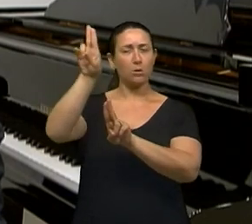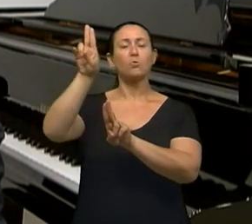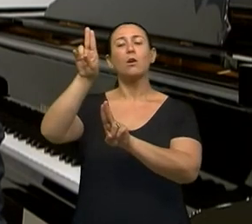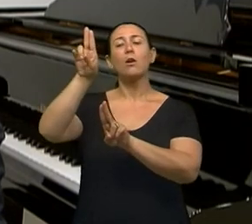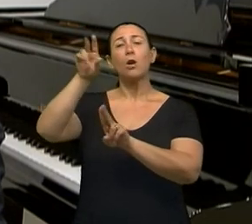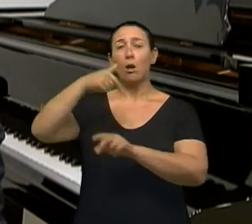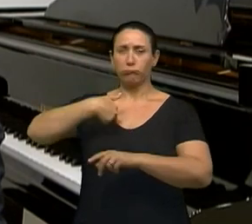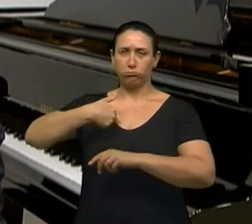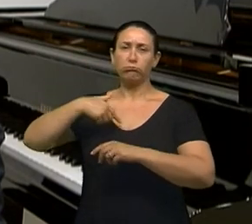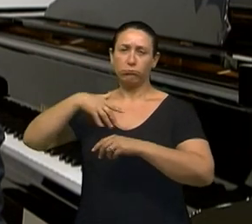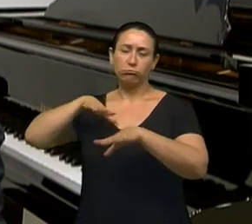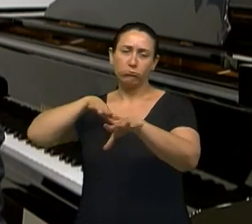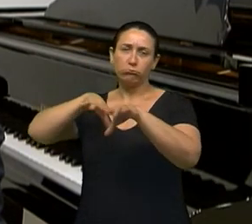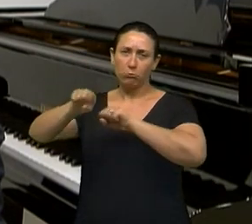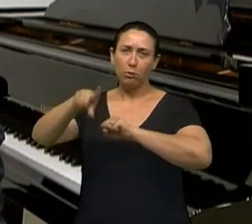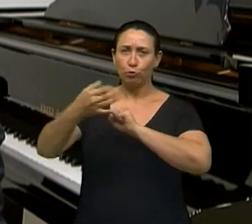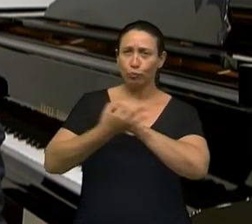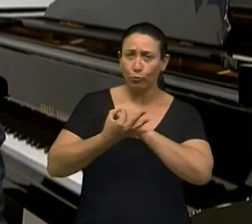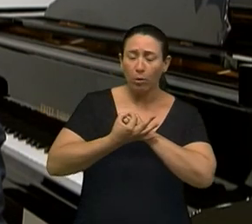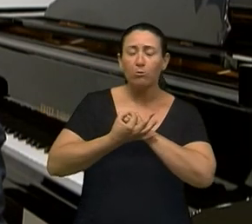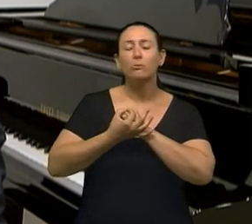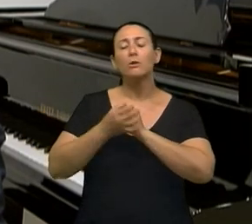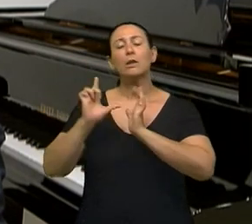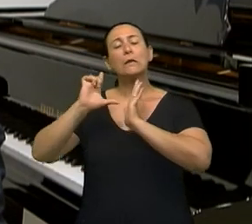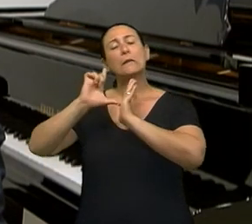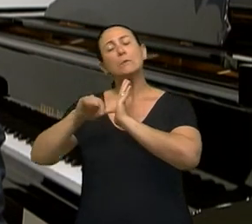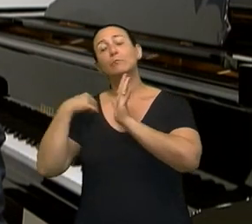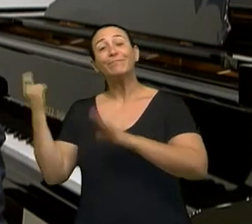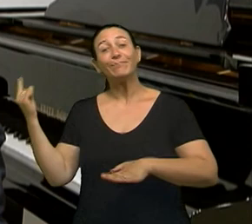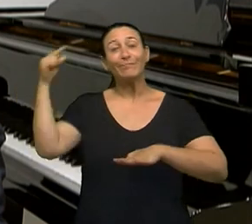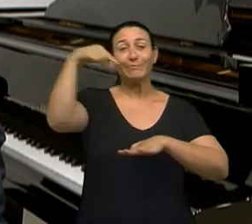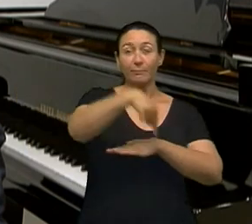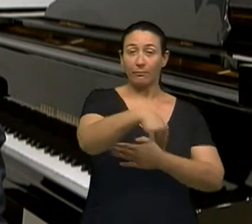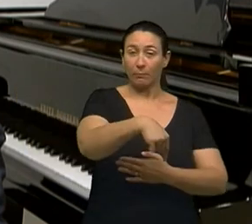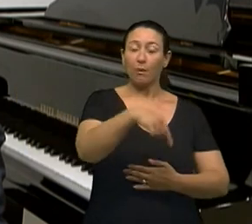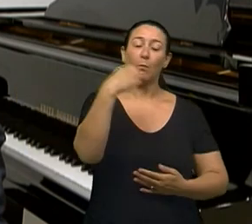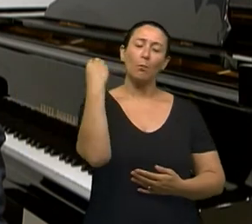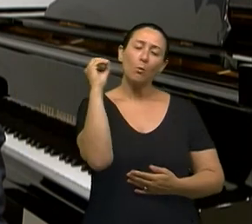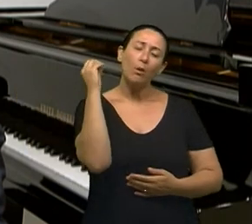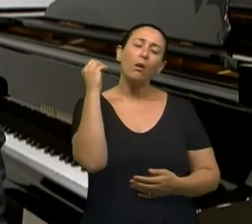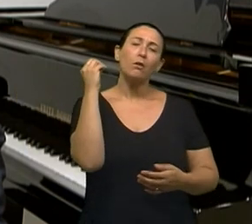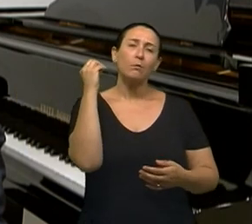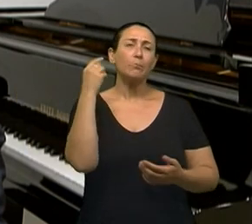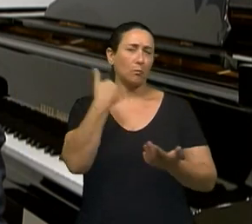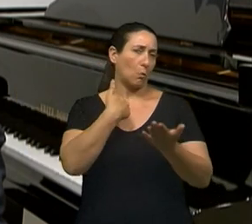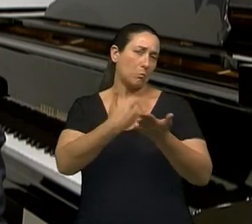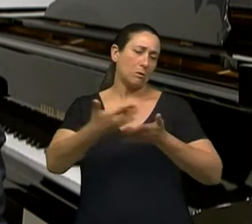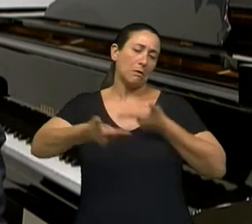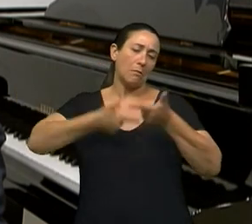Depois eu vim a Porto Alegre. Comecei a minha vida trabalhando numa instituição bancária.